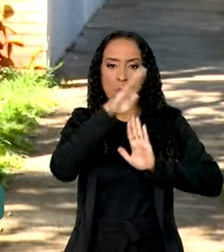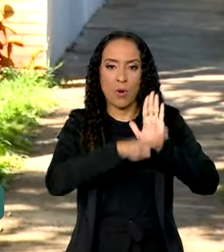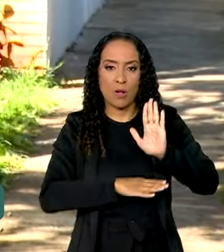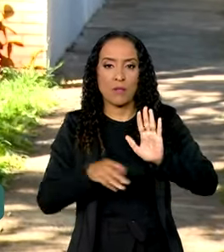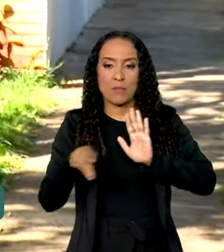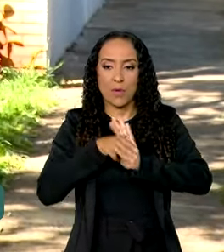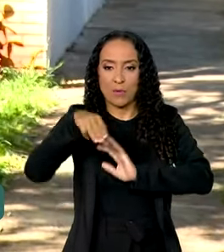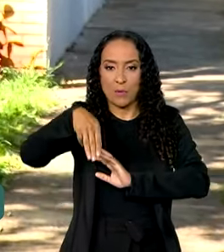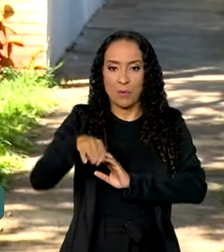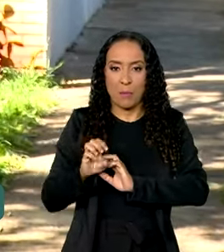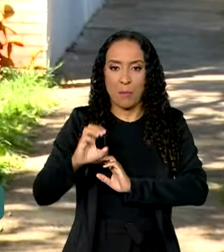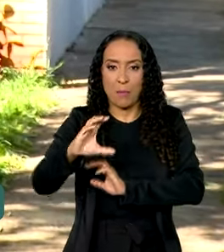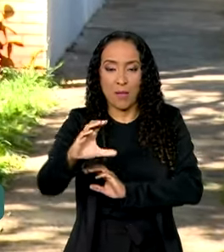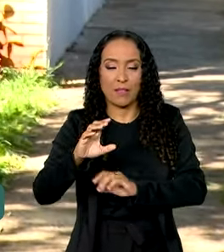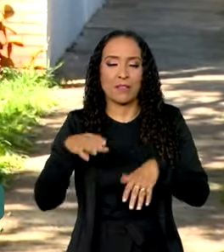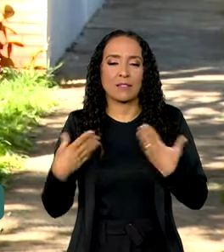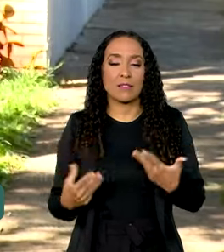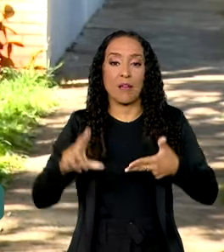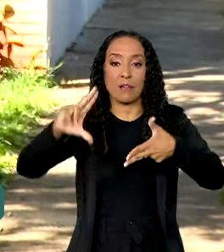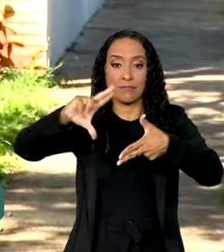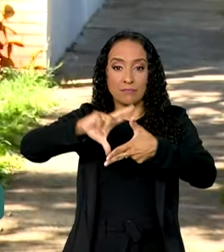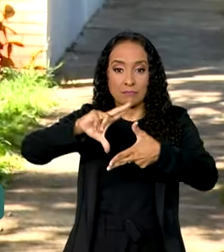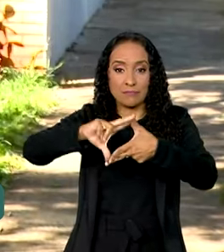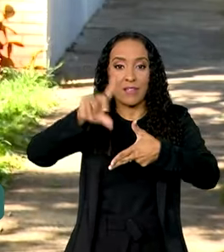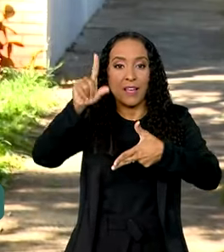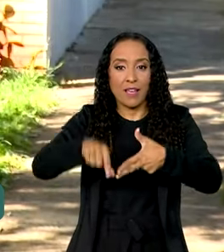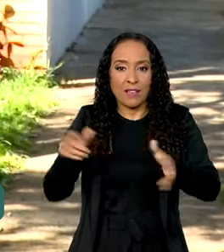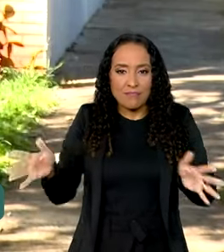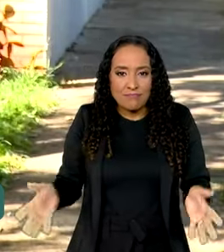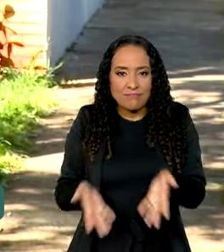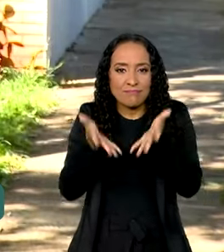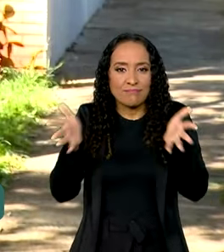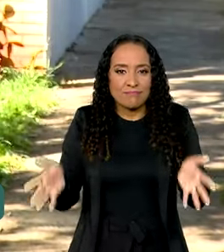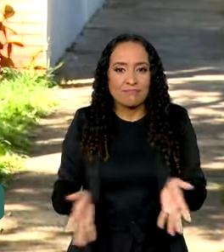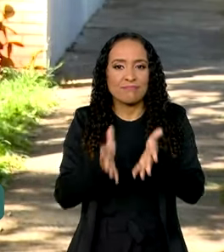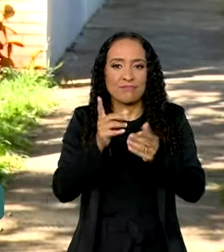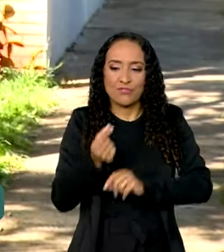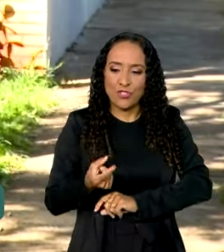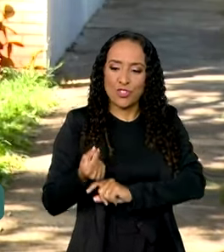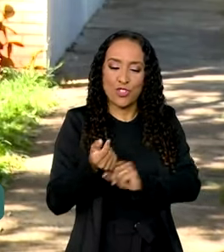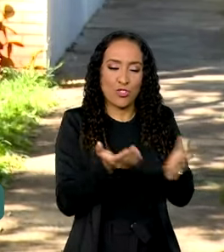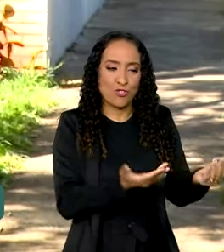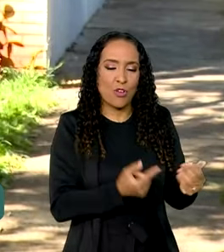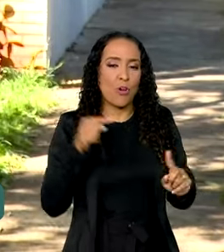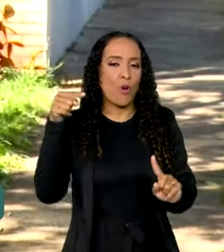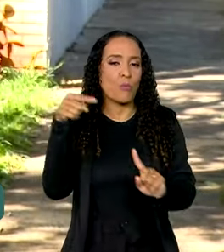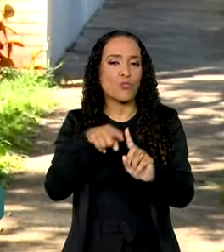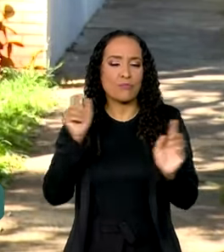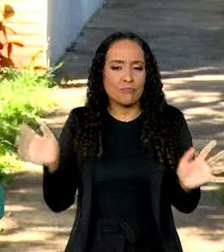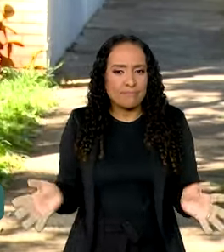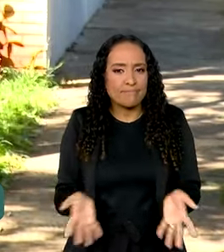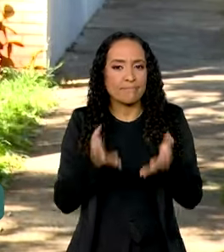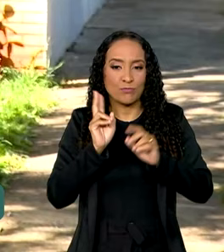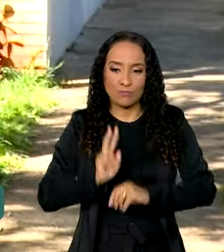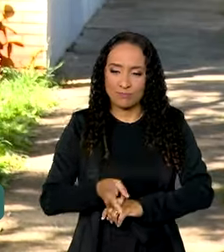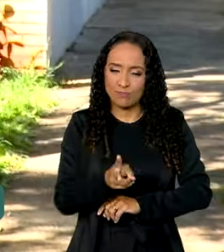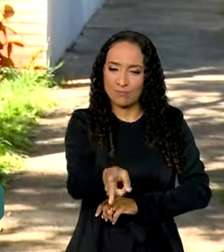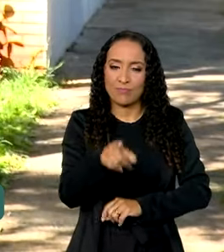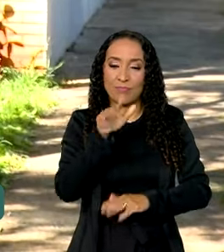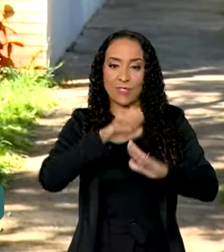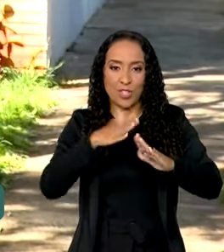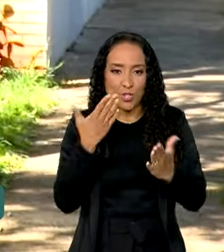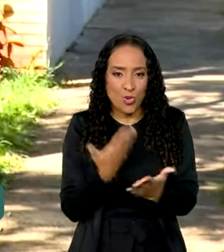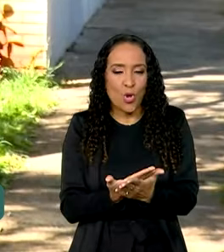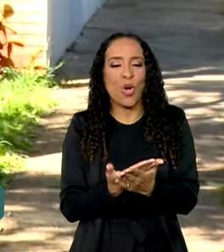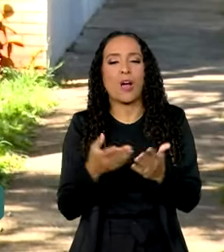Ministério da Educação. O Pé de Meia é um incentivo financeiro para os jovens e tem o objetivo de promover a permanência deles na